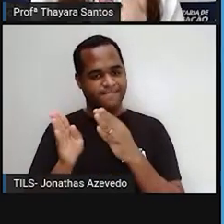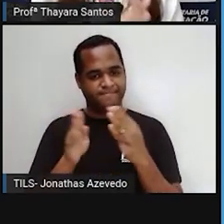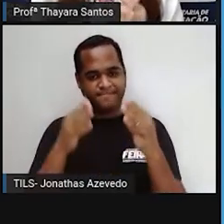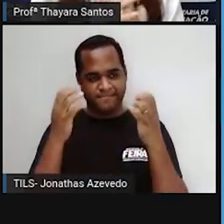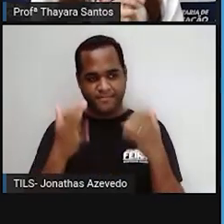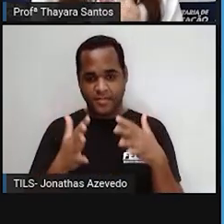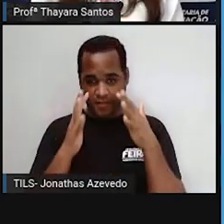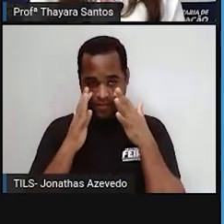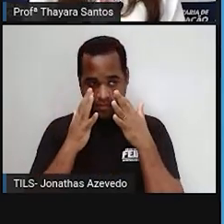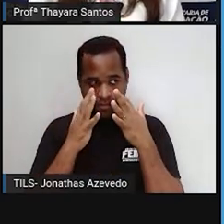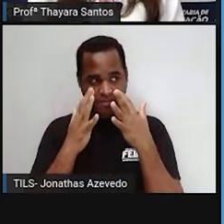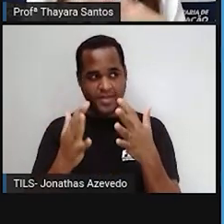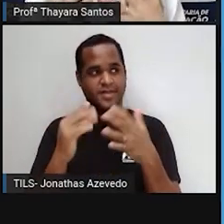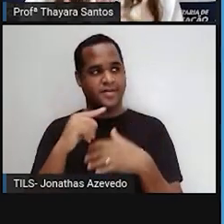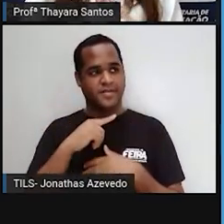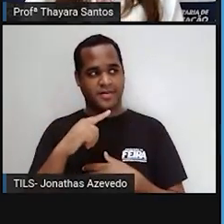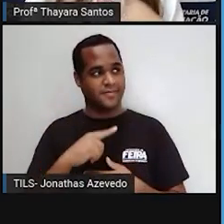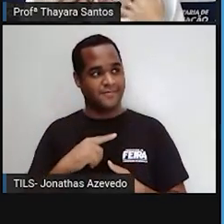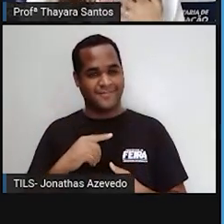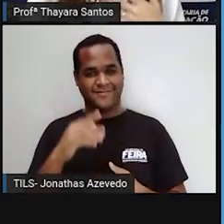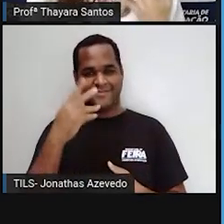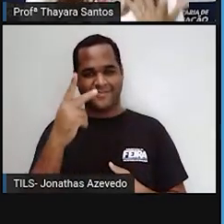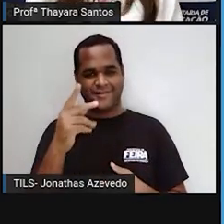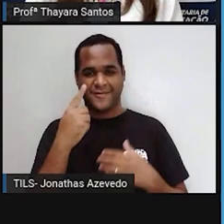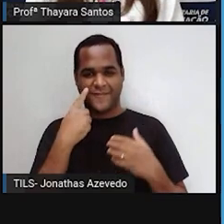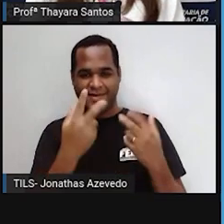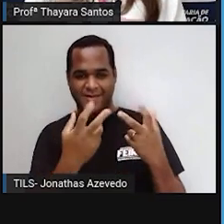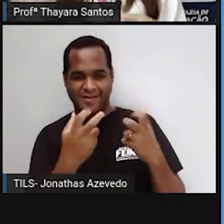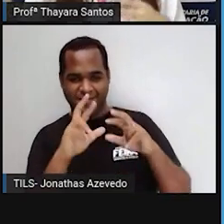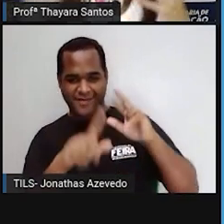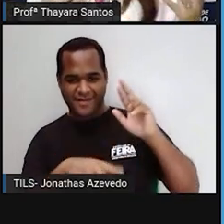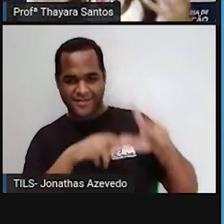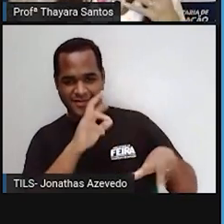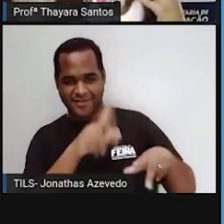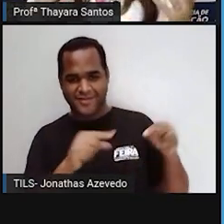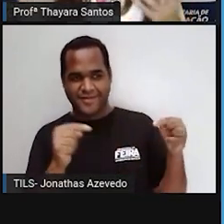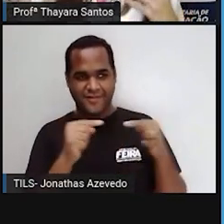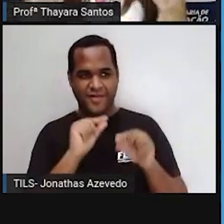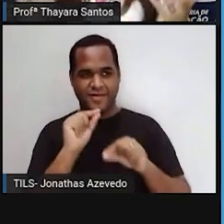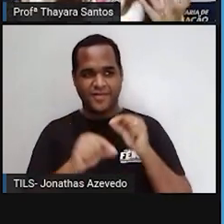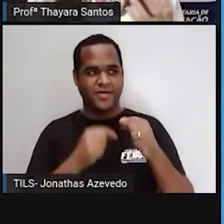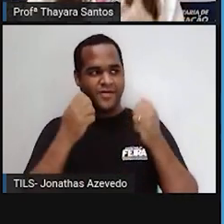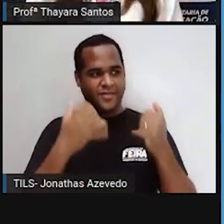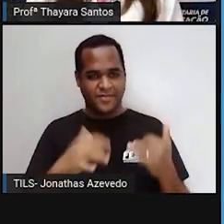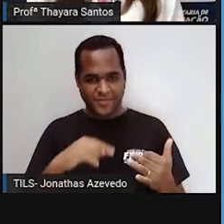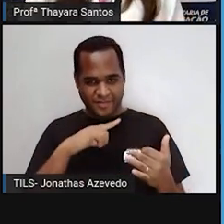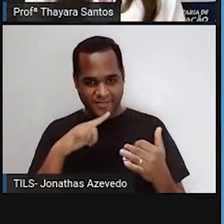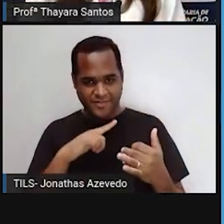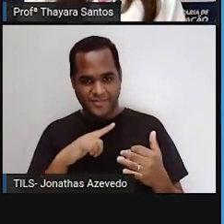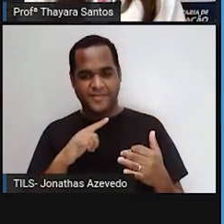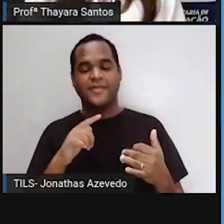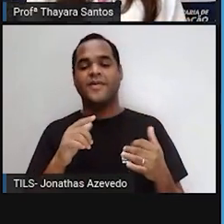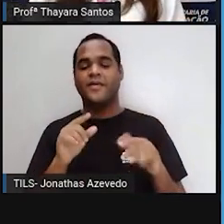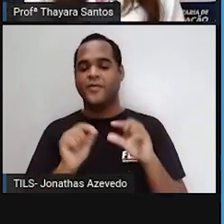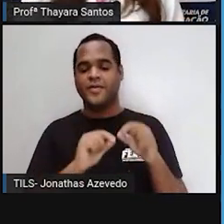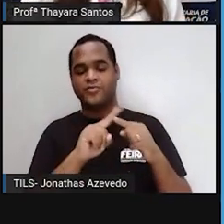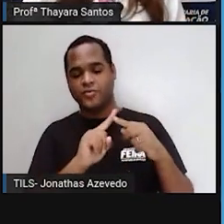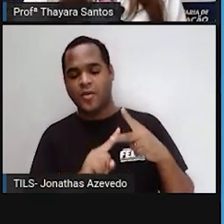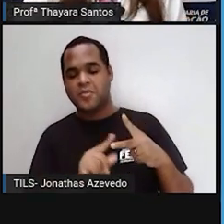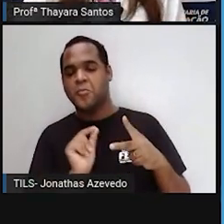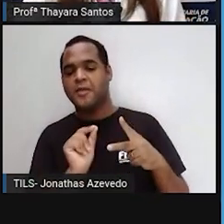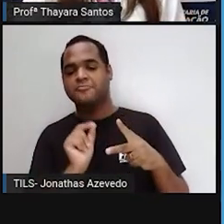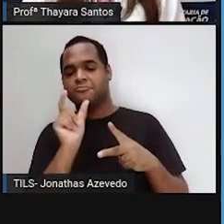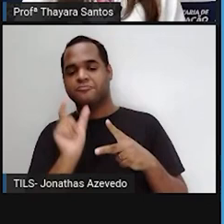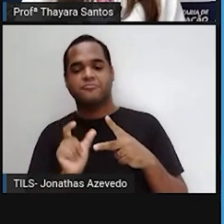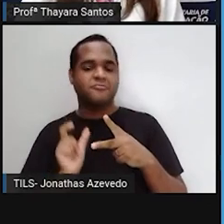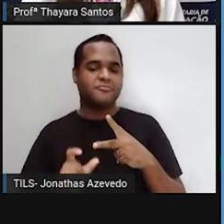prestem muita atenção pra vocês conseguirem perceber a diferença entre essas duas classificações dos ecossistemas, tá? Então,